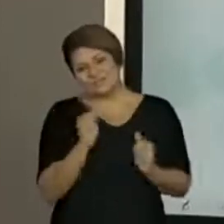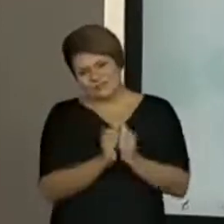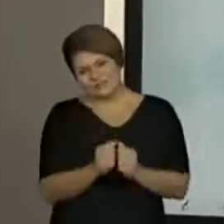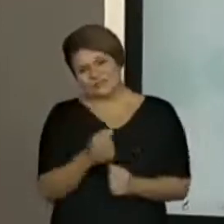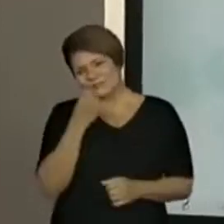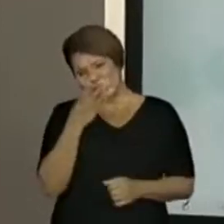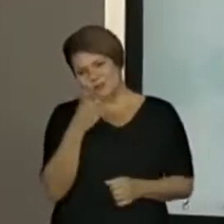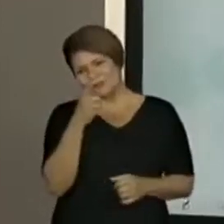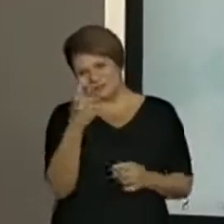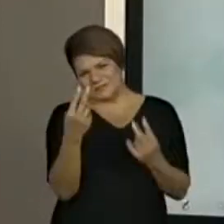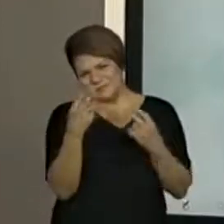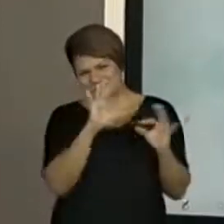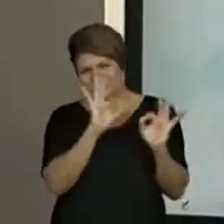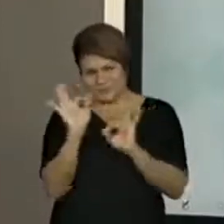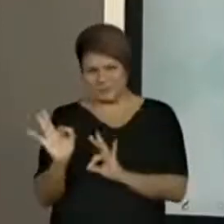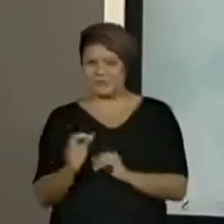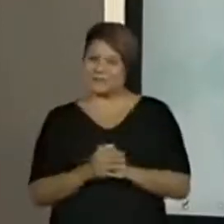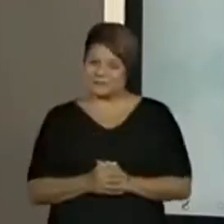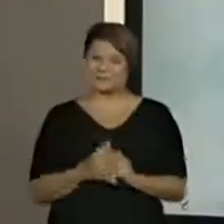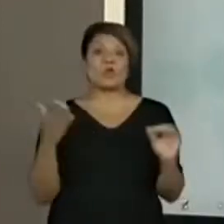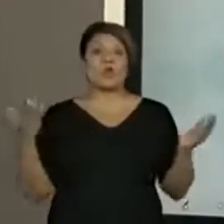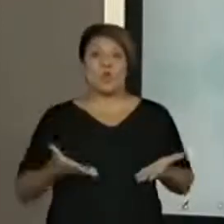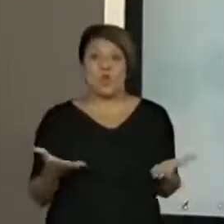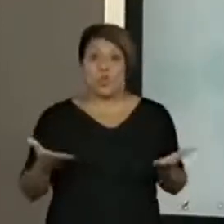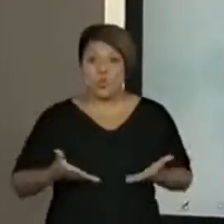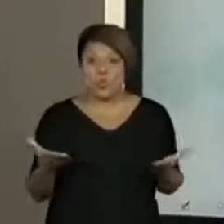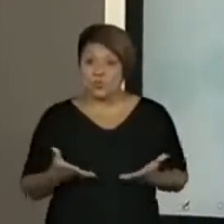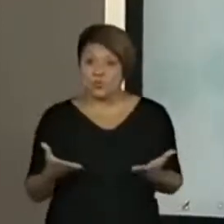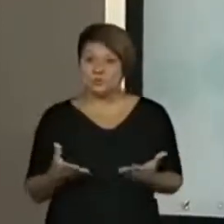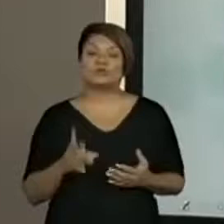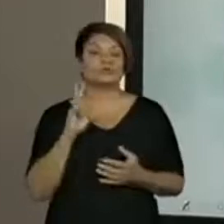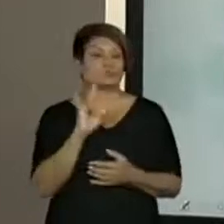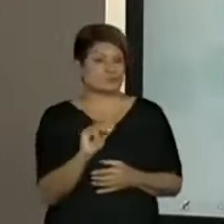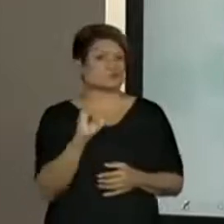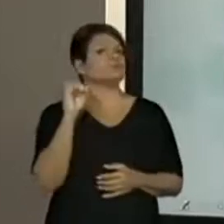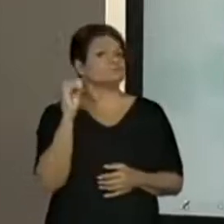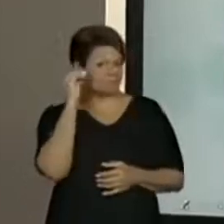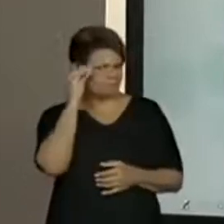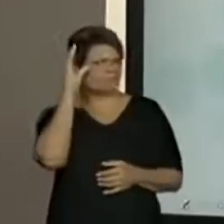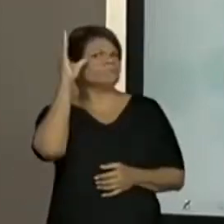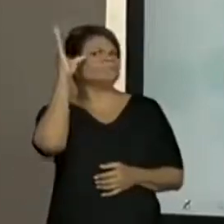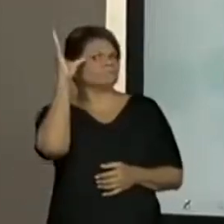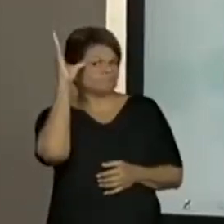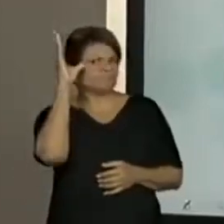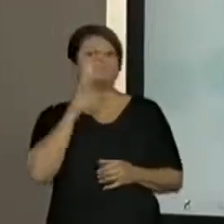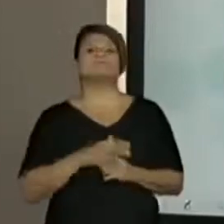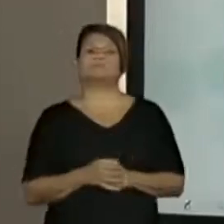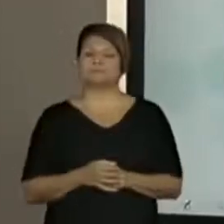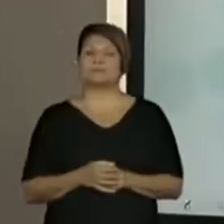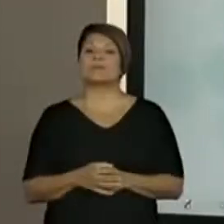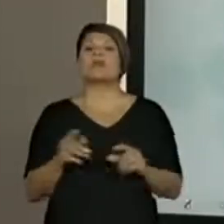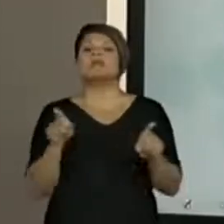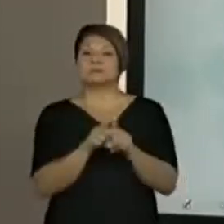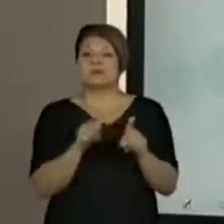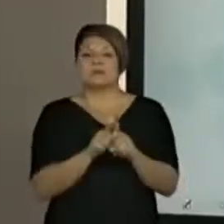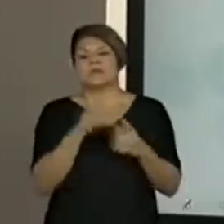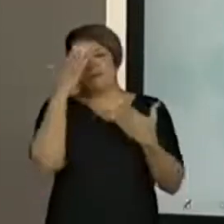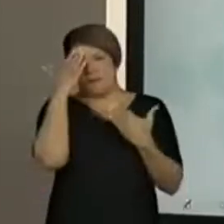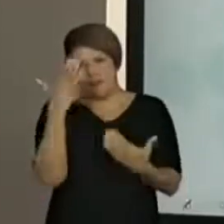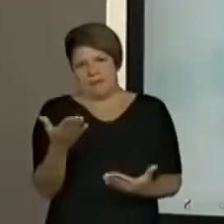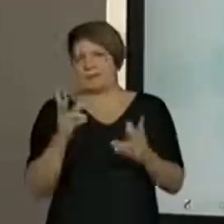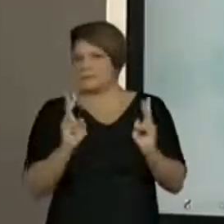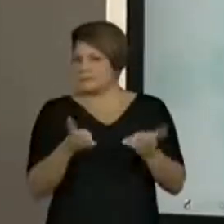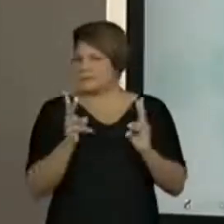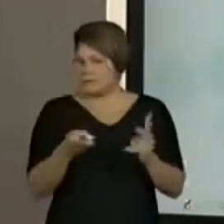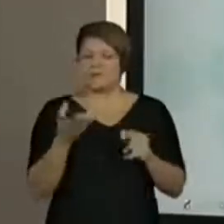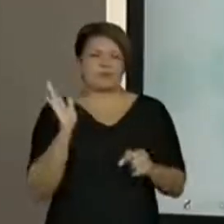saber que você está acompanhando a gente. E hoje a gente vai ter um dia de muito aprendizado. Além disso, a gente agradece sempre ao